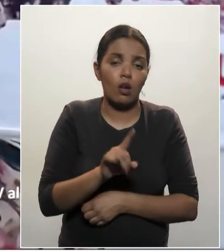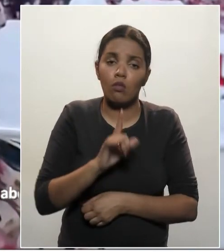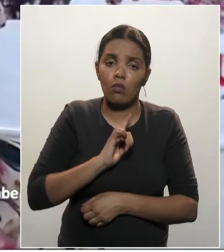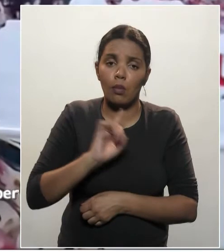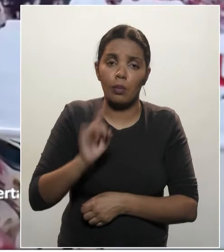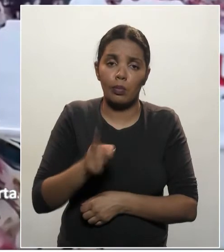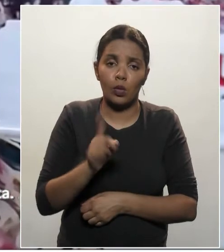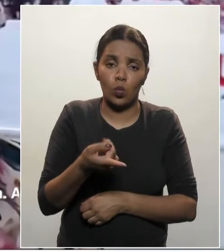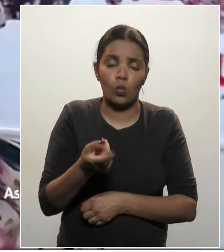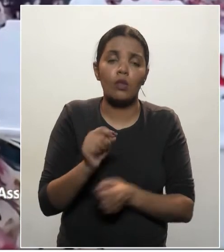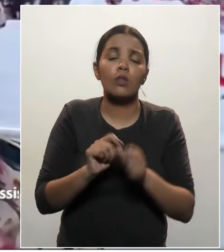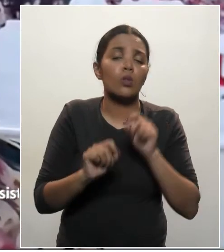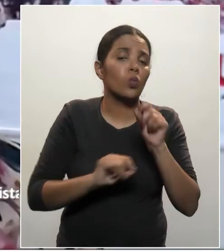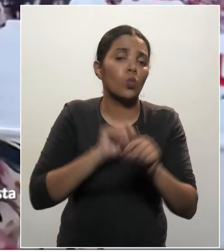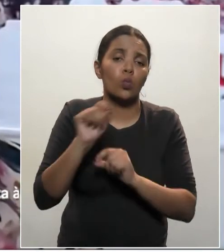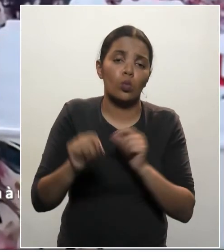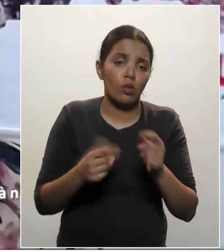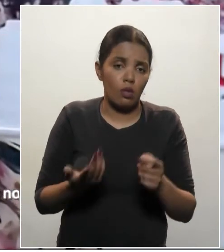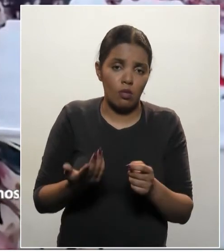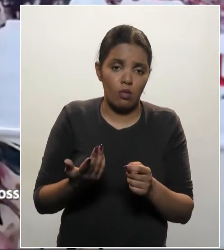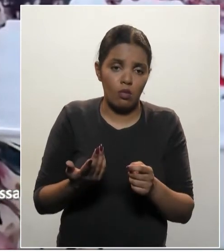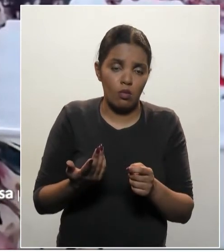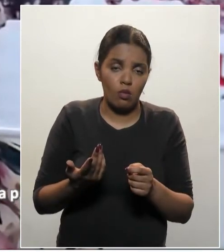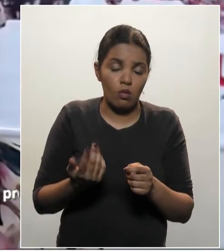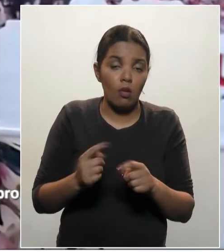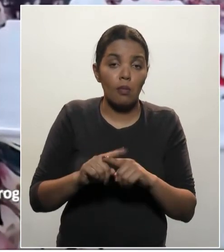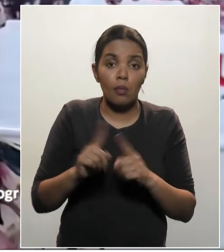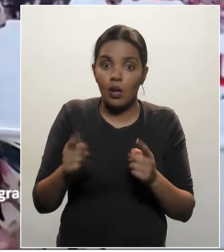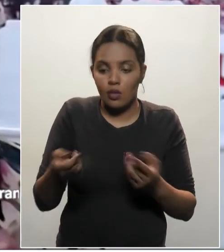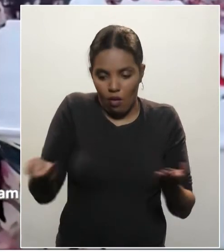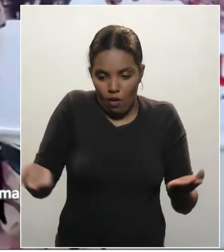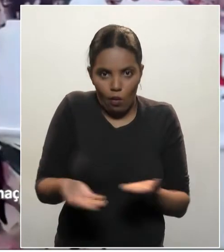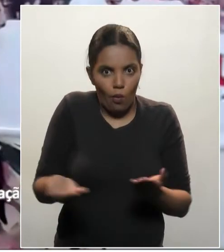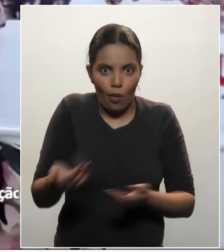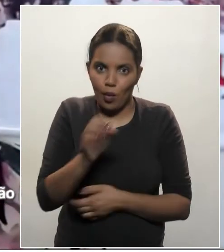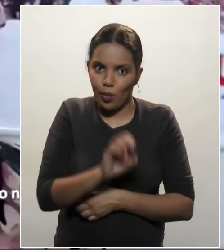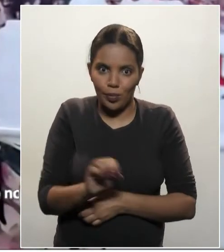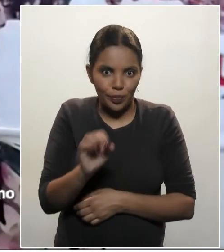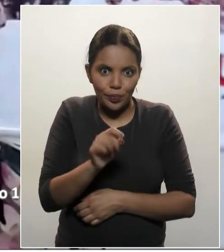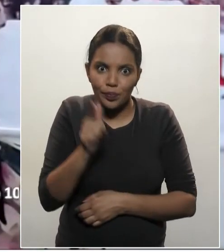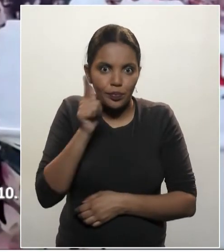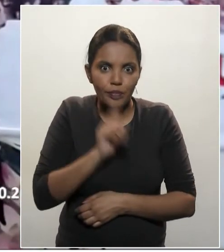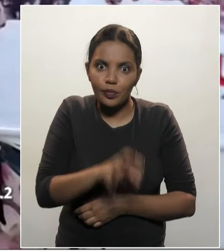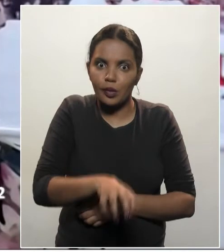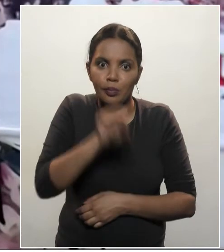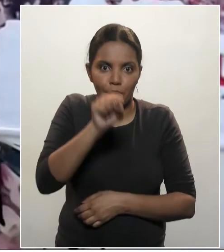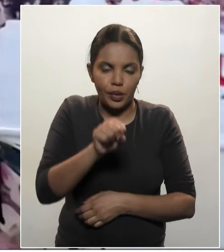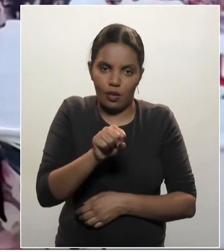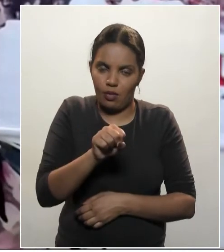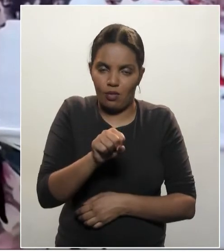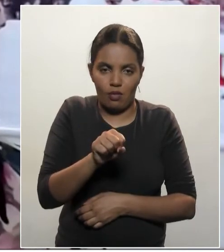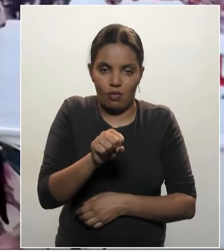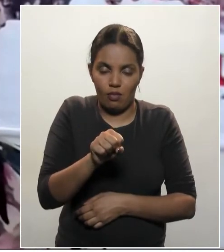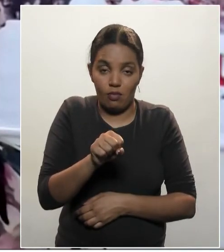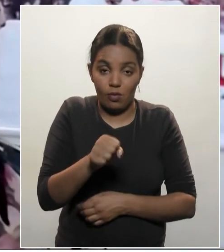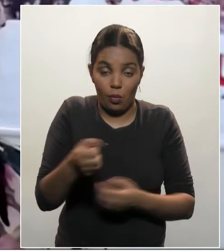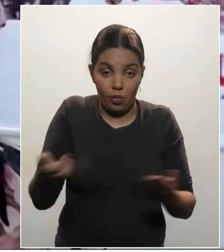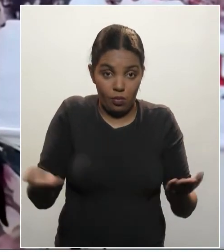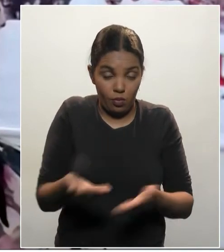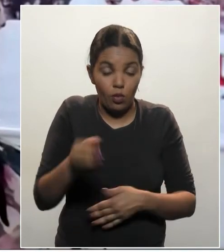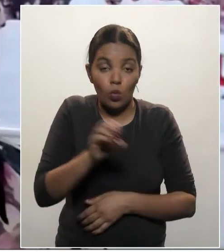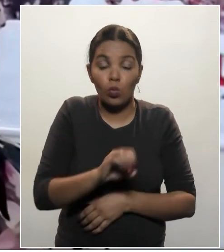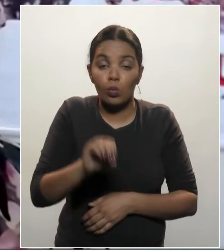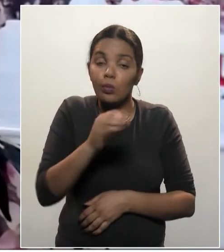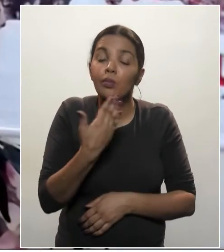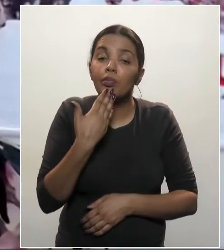pés no mês de novembro? Por outro lado, ele não vai ter os mil pés para entregar agora. Ele vai ter que entregar dois mil pés agora no mês